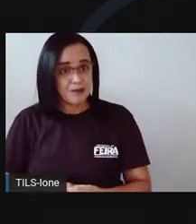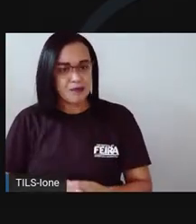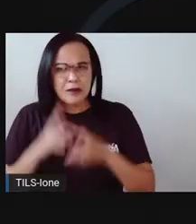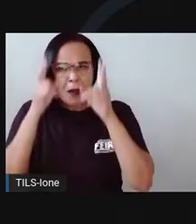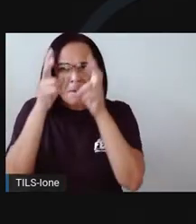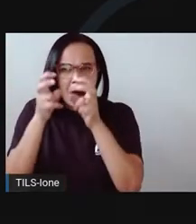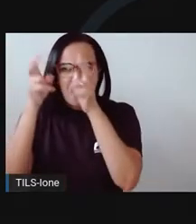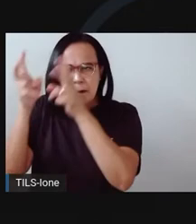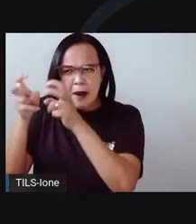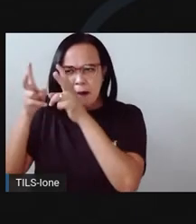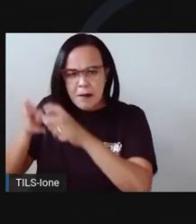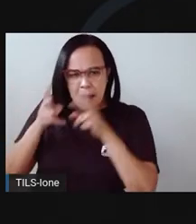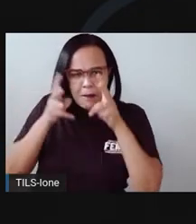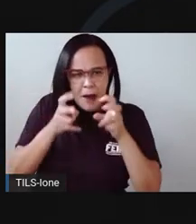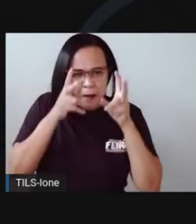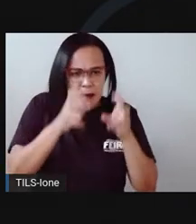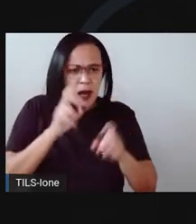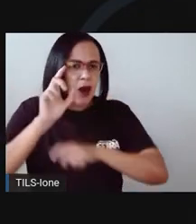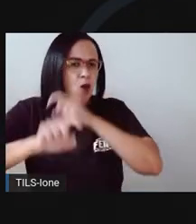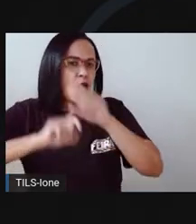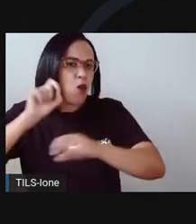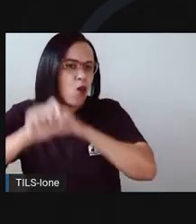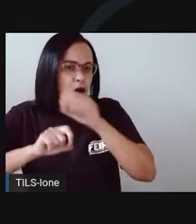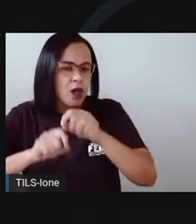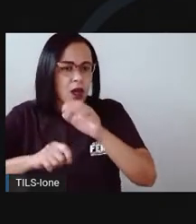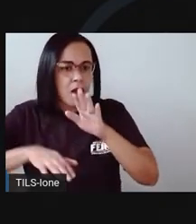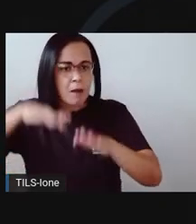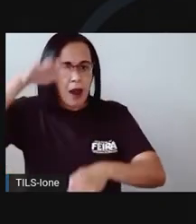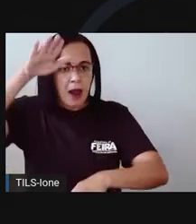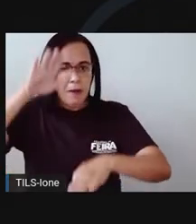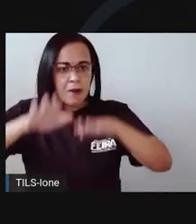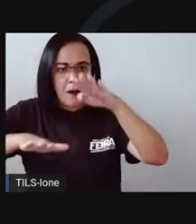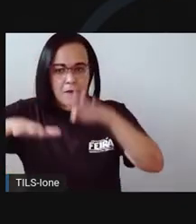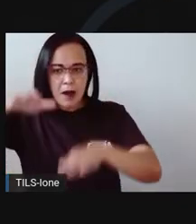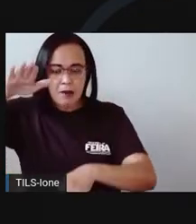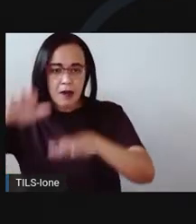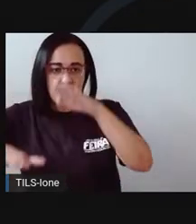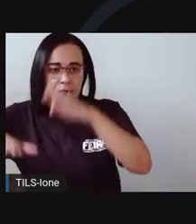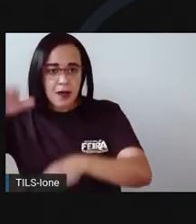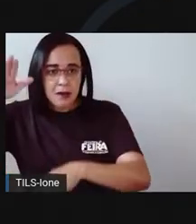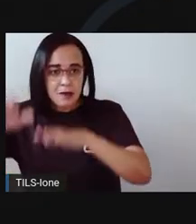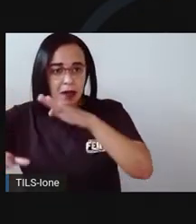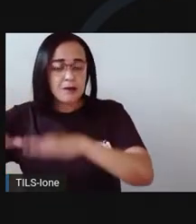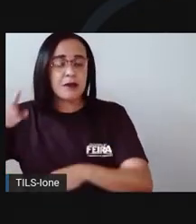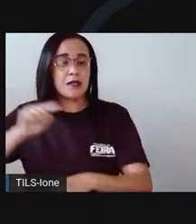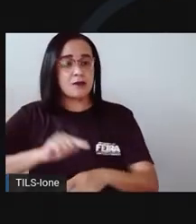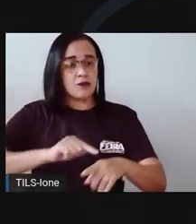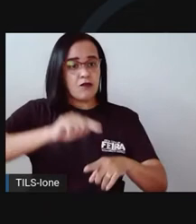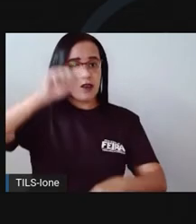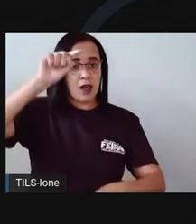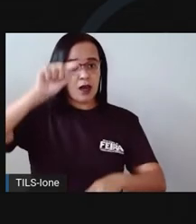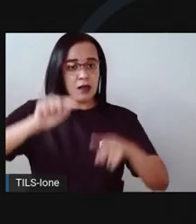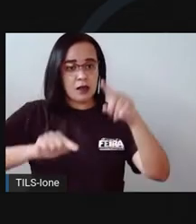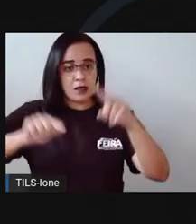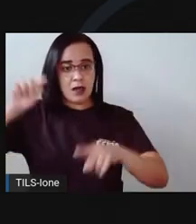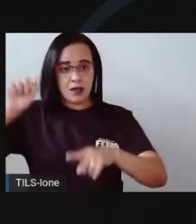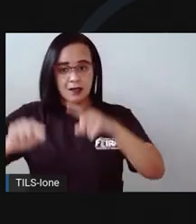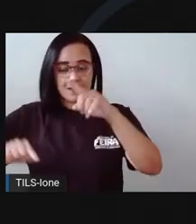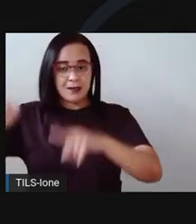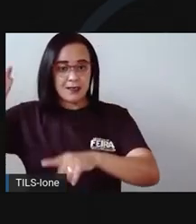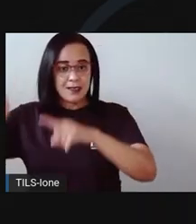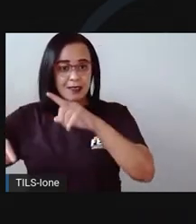a perceber foi a alternância de forma cíclica e contínua de períodos de muito calor,